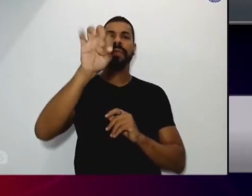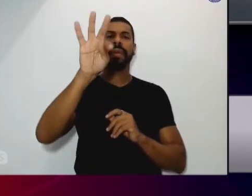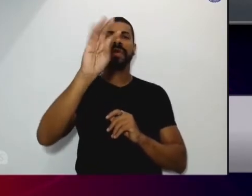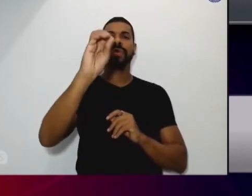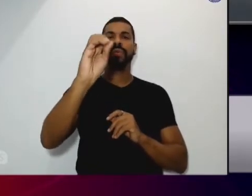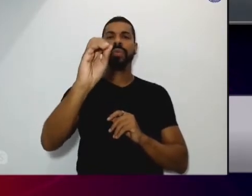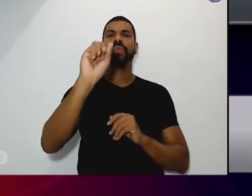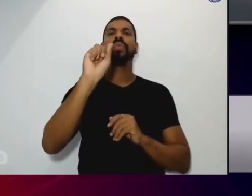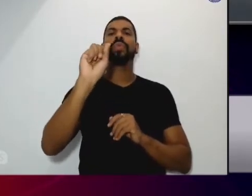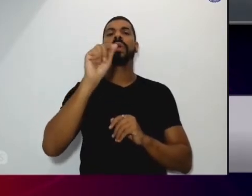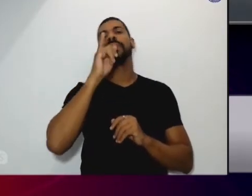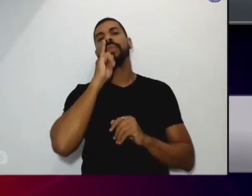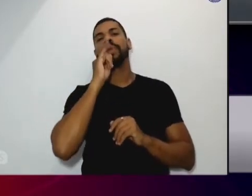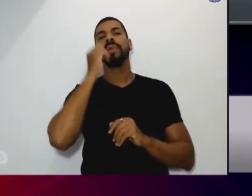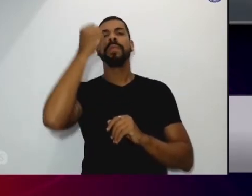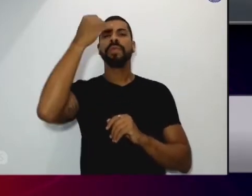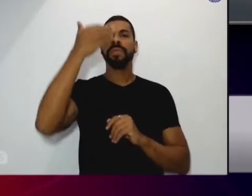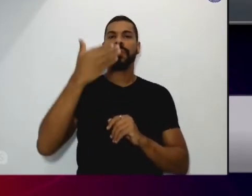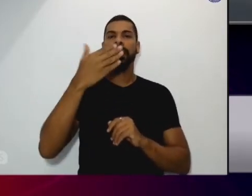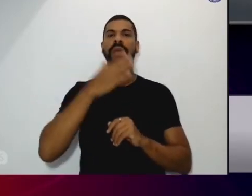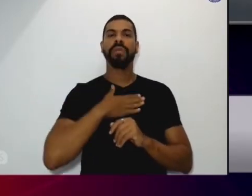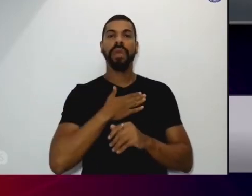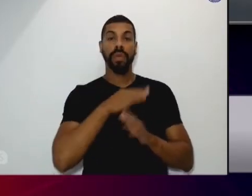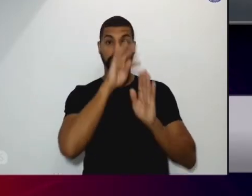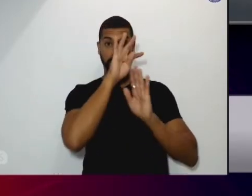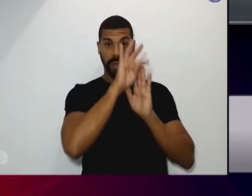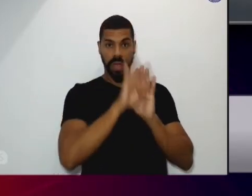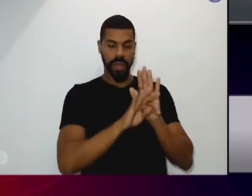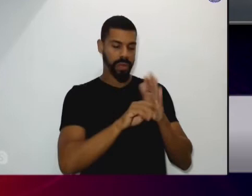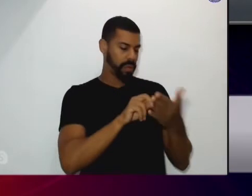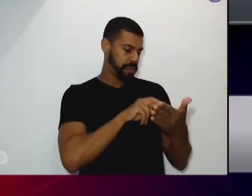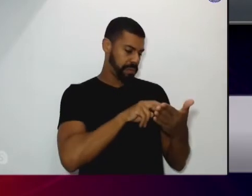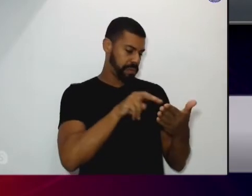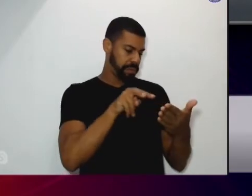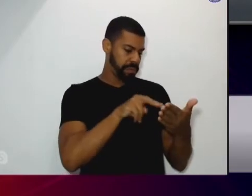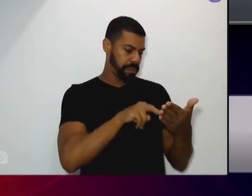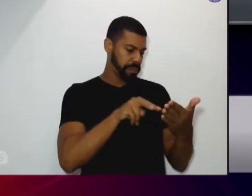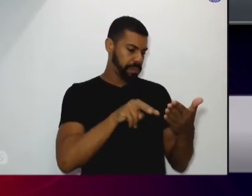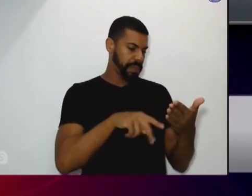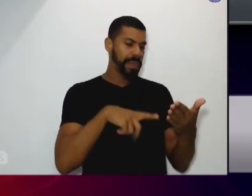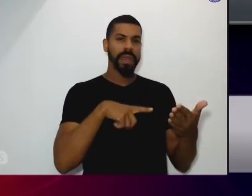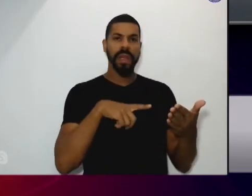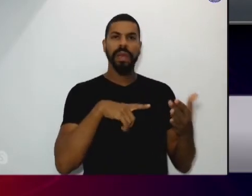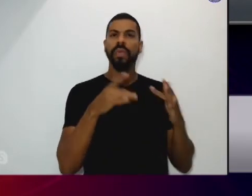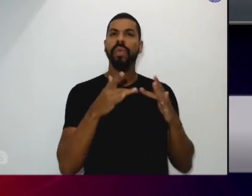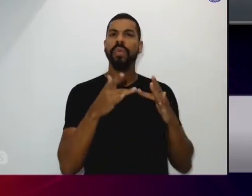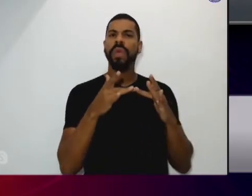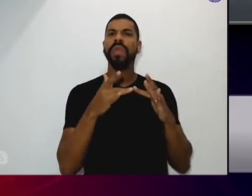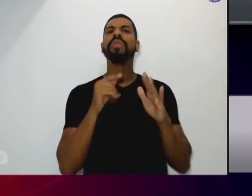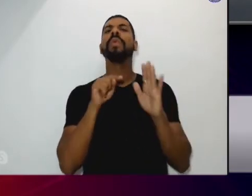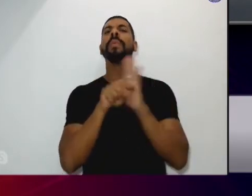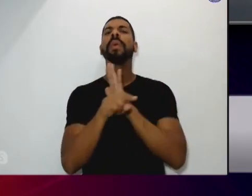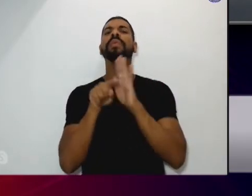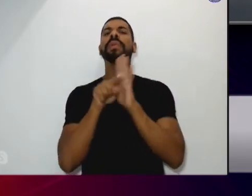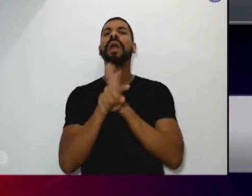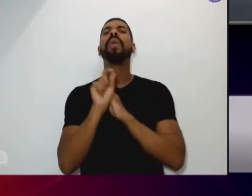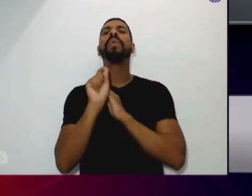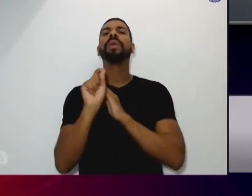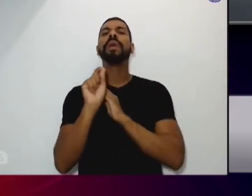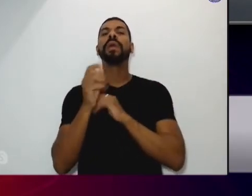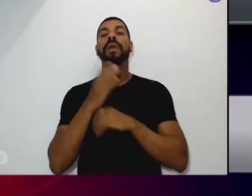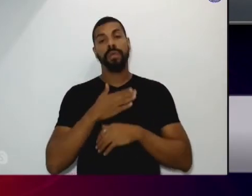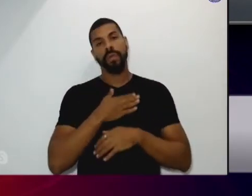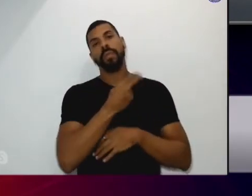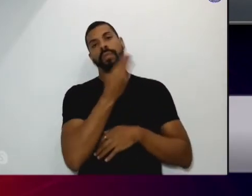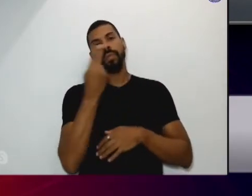falar eu vou eu tenho o texto que ela colocou eu tenho todo o contato eu vou perguntar primeiro eu vou me apresentar lógico